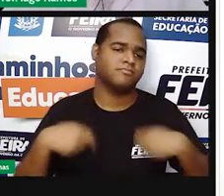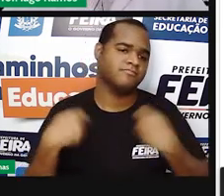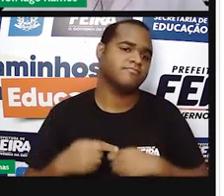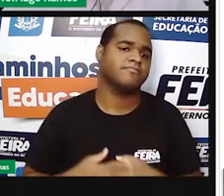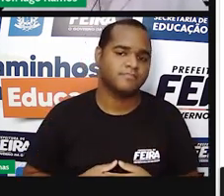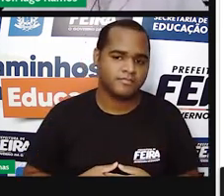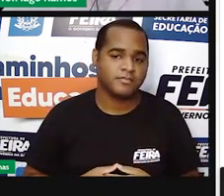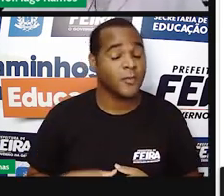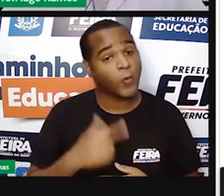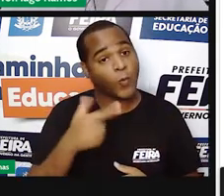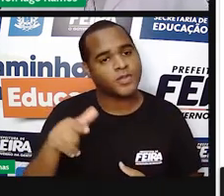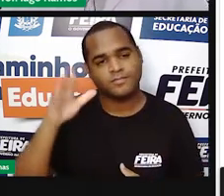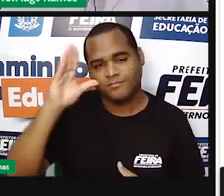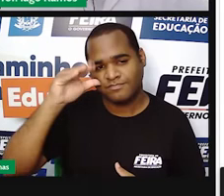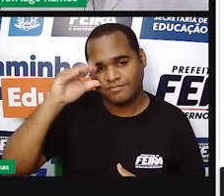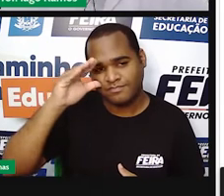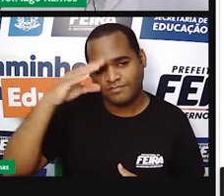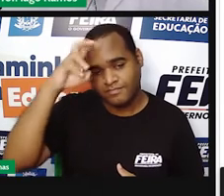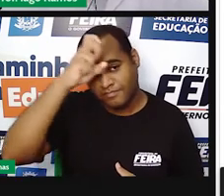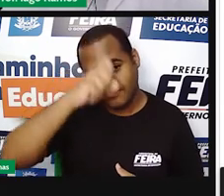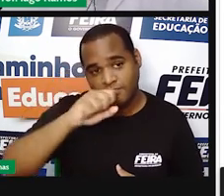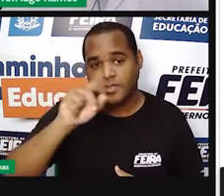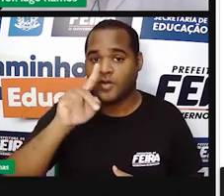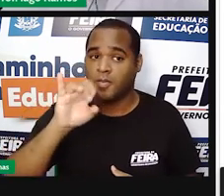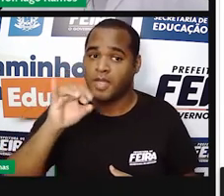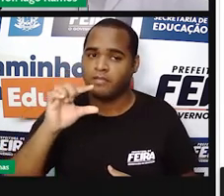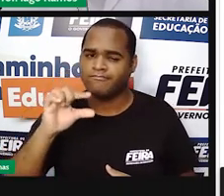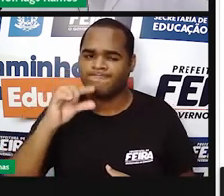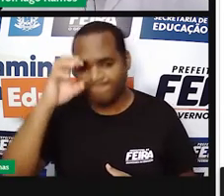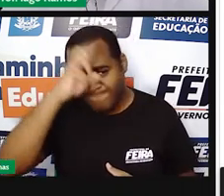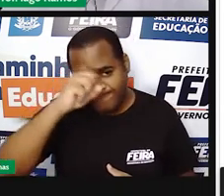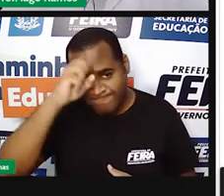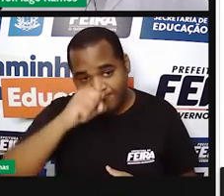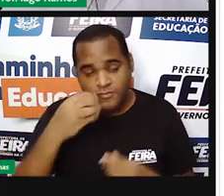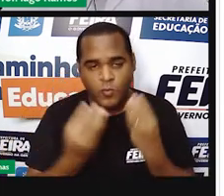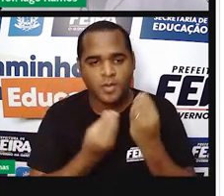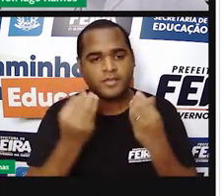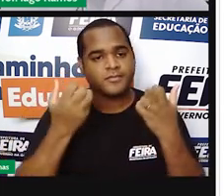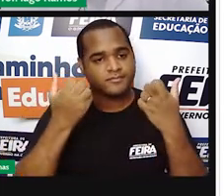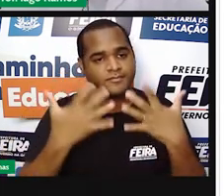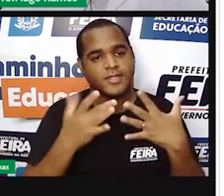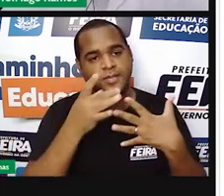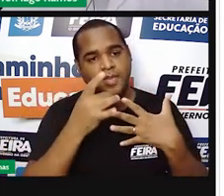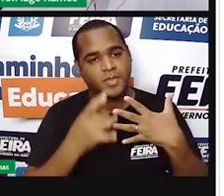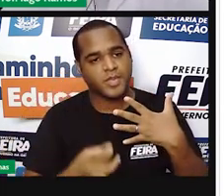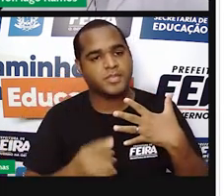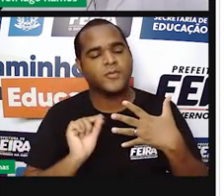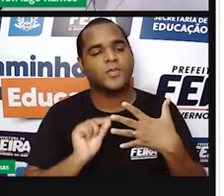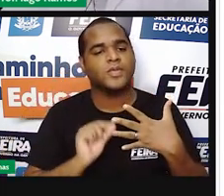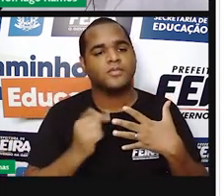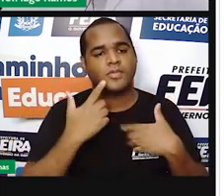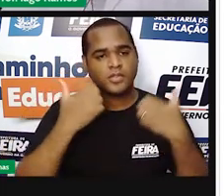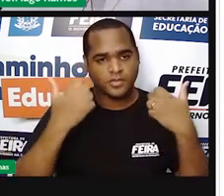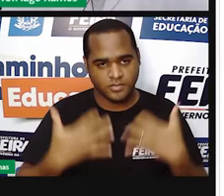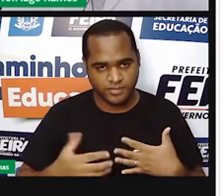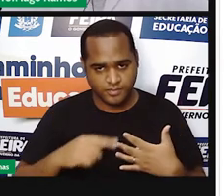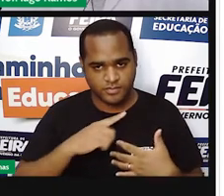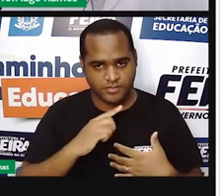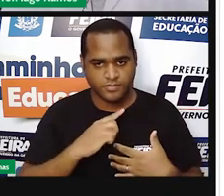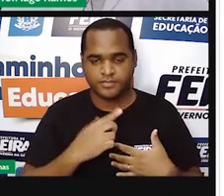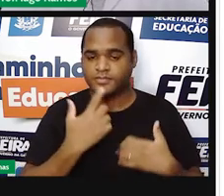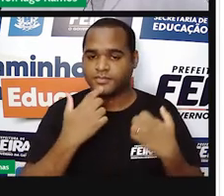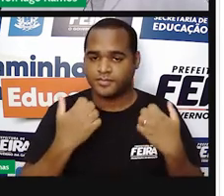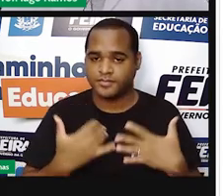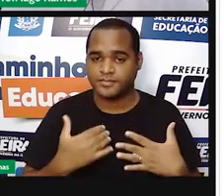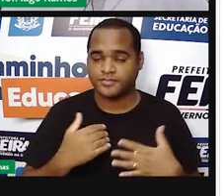uma curiosidade um pouco sobre o número pi. Uma das definições para o pi é que ele é um